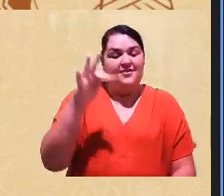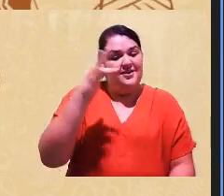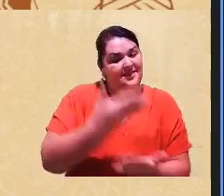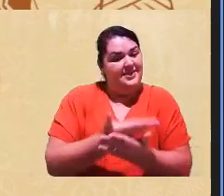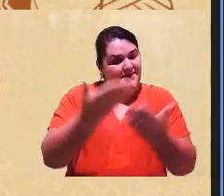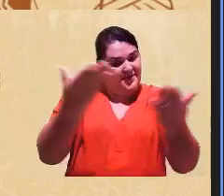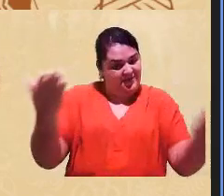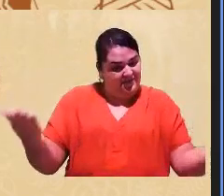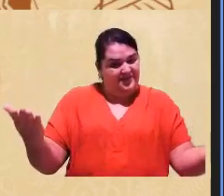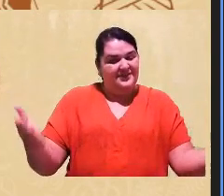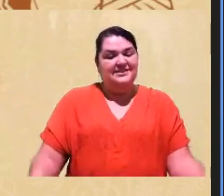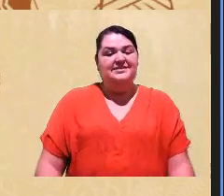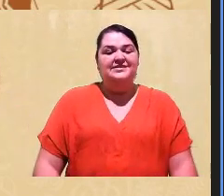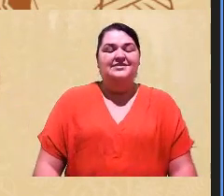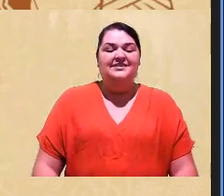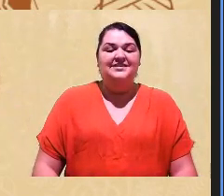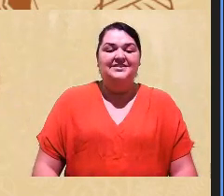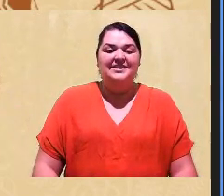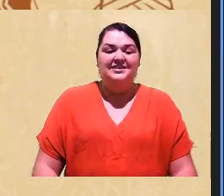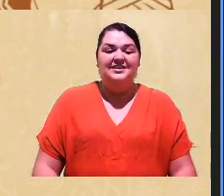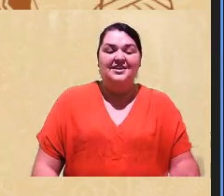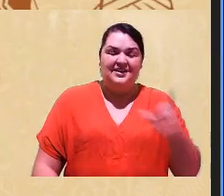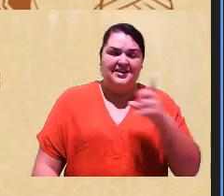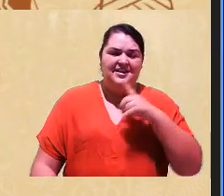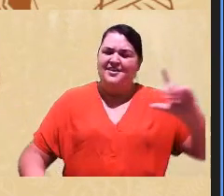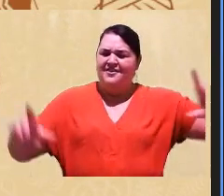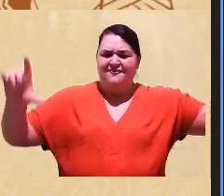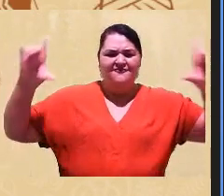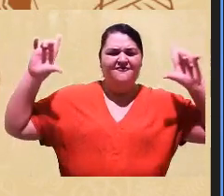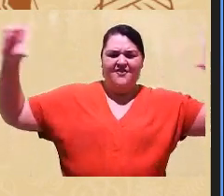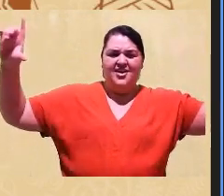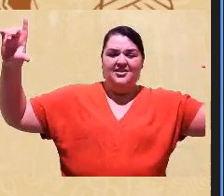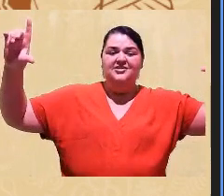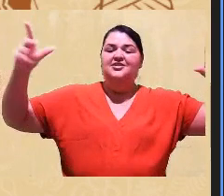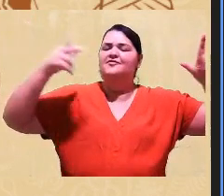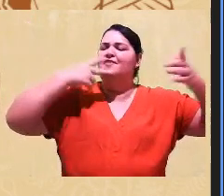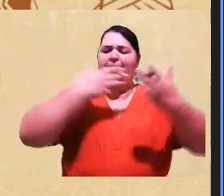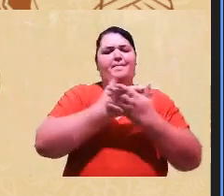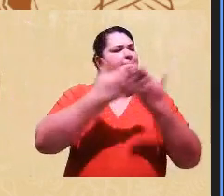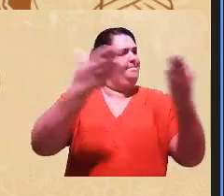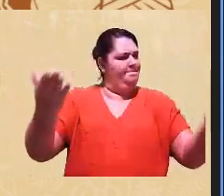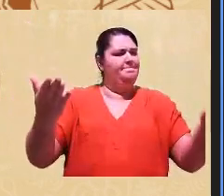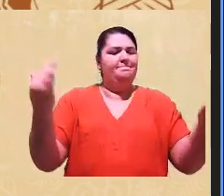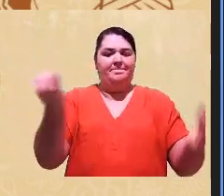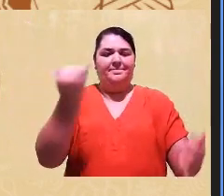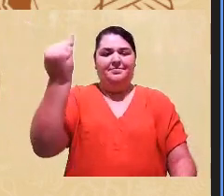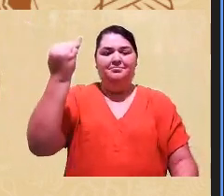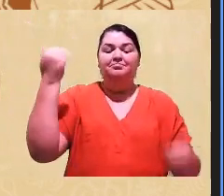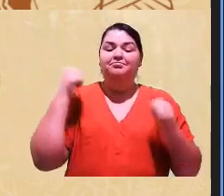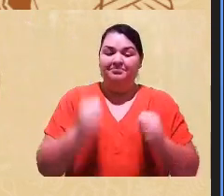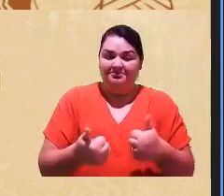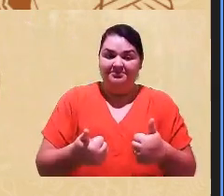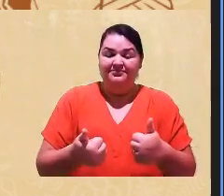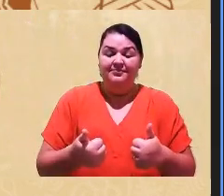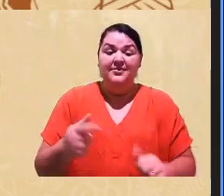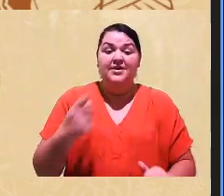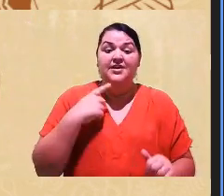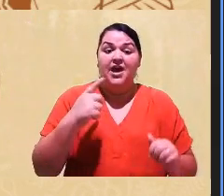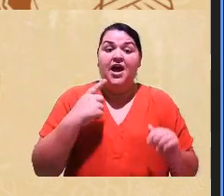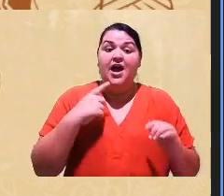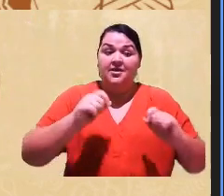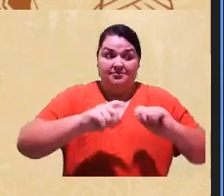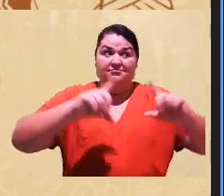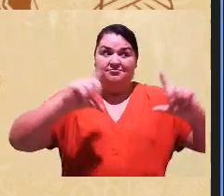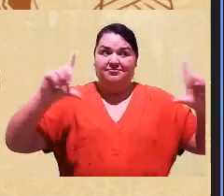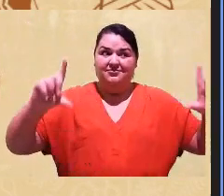-vindos. Então, precisa ter até uma faixa dizendo isso. Sejam bem-vindos, chega de fraudes. Nós colocamos essa faixa lá na